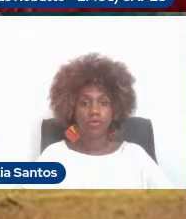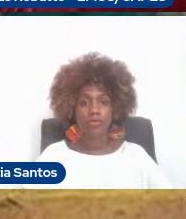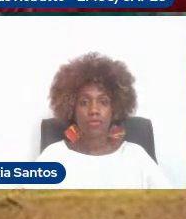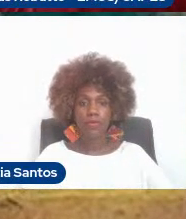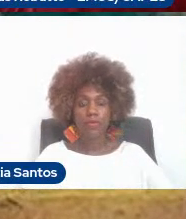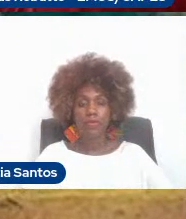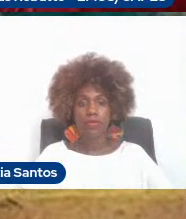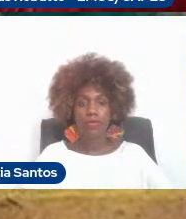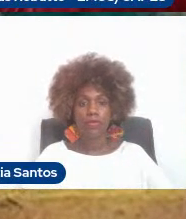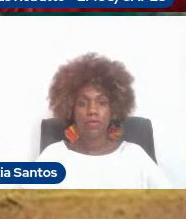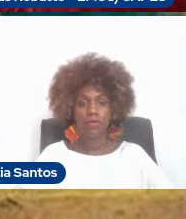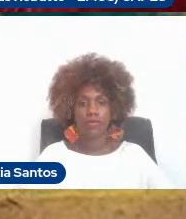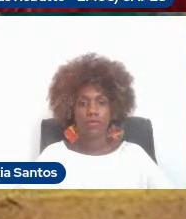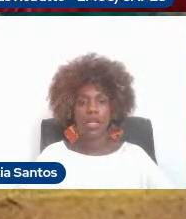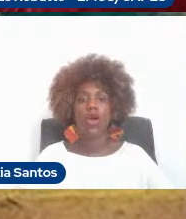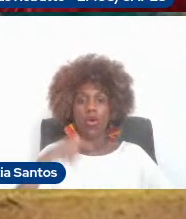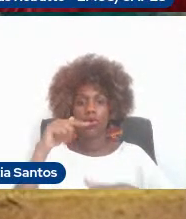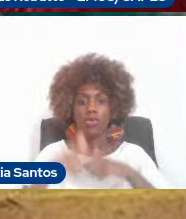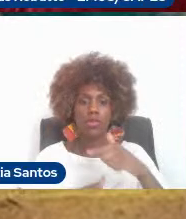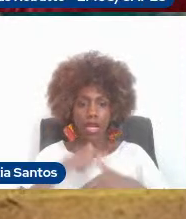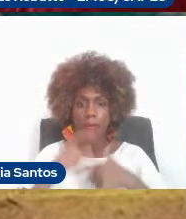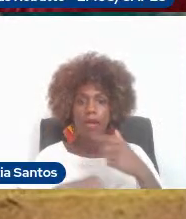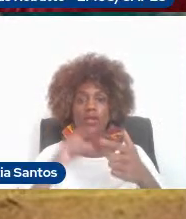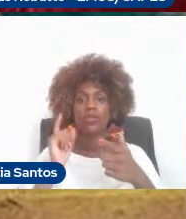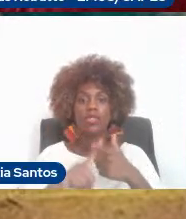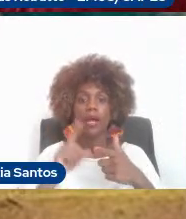são também aqui o trabalho com elásticos